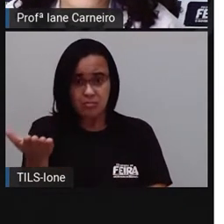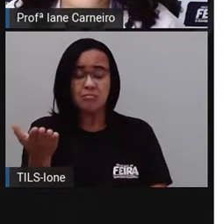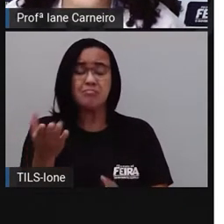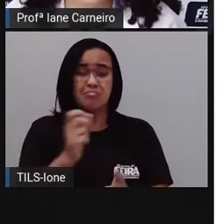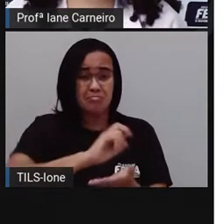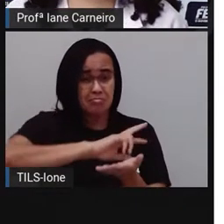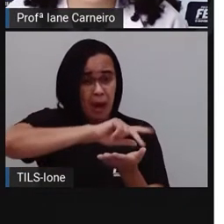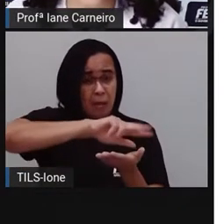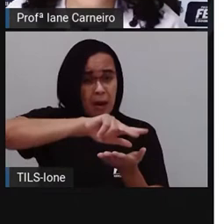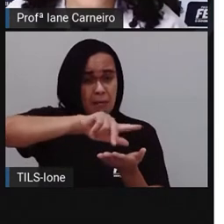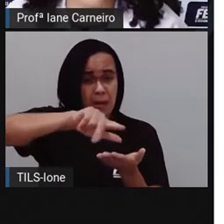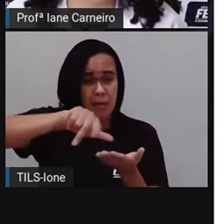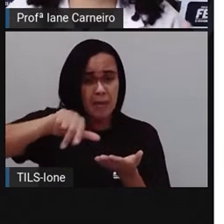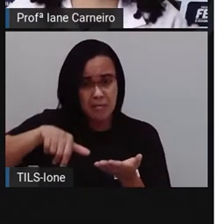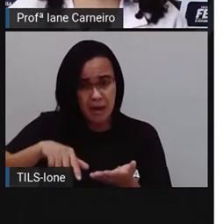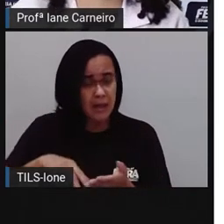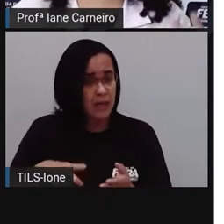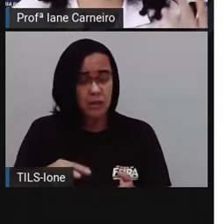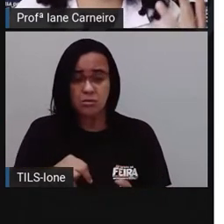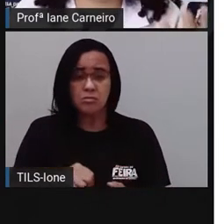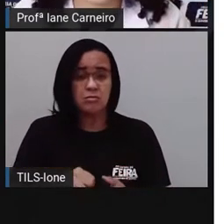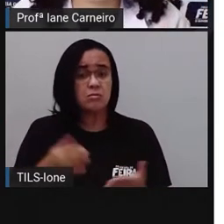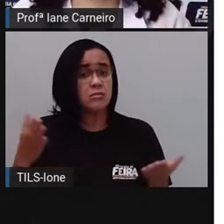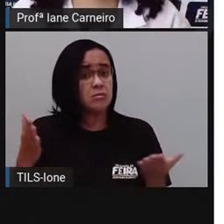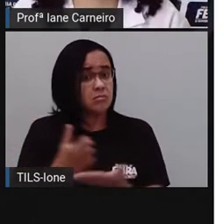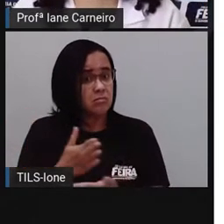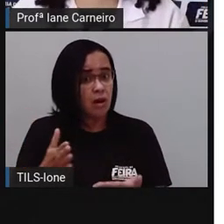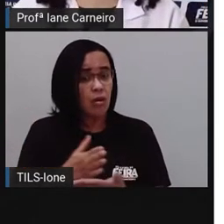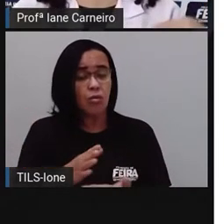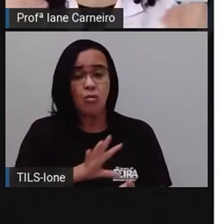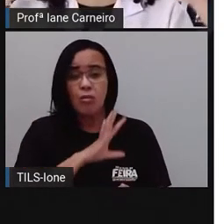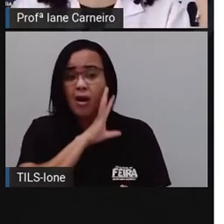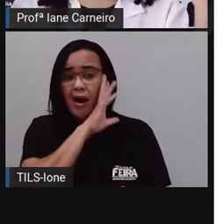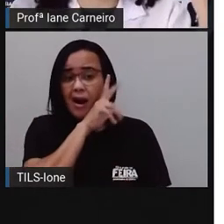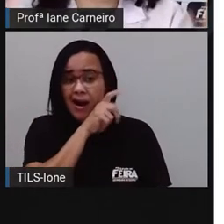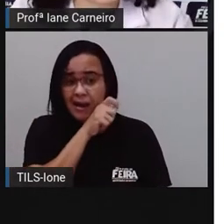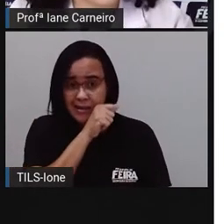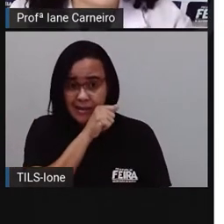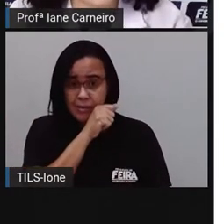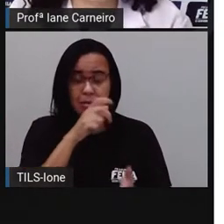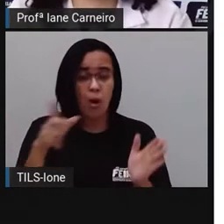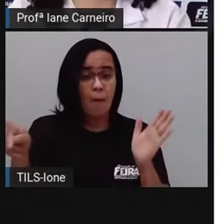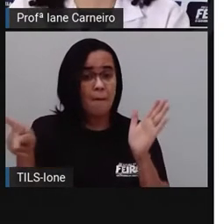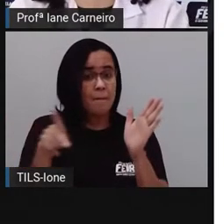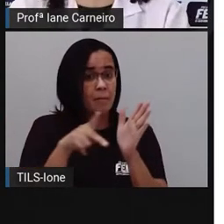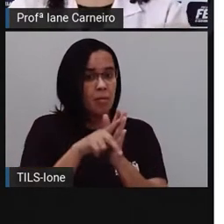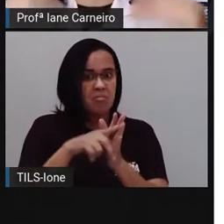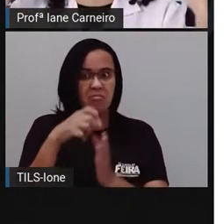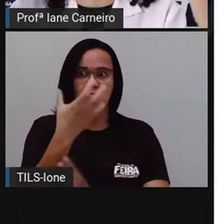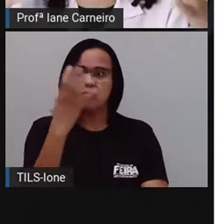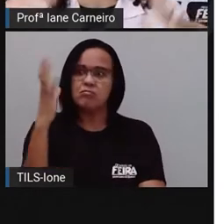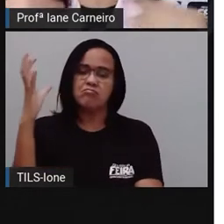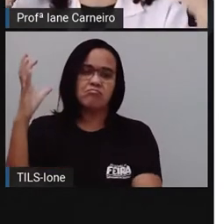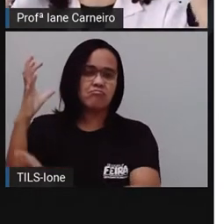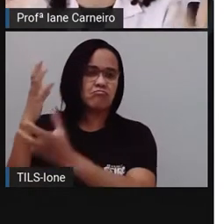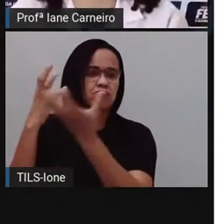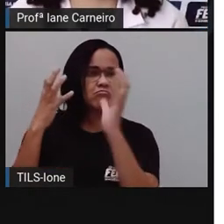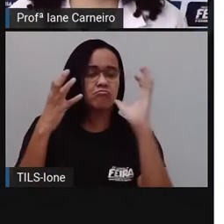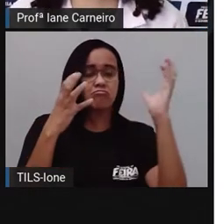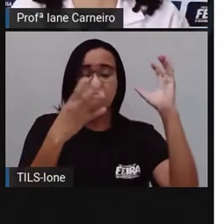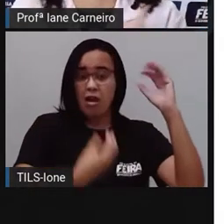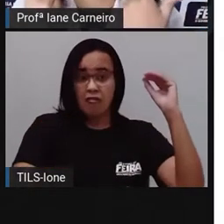-espinho, as cobras, né? Os morcegos, são animais que são animais silvestres, né? Eles precisam, para